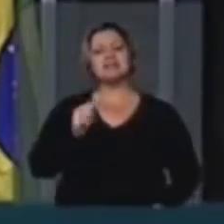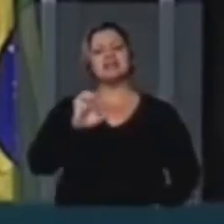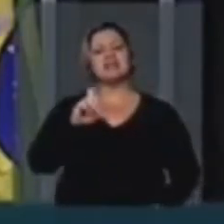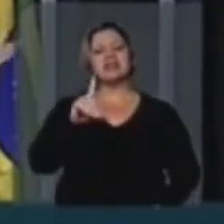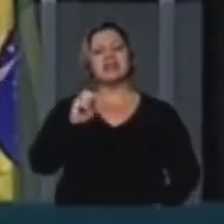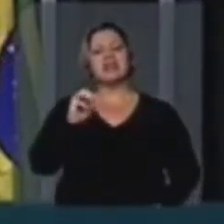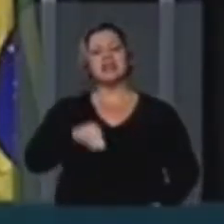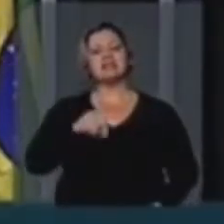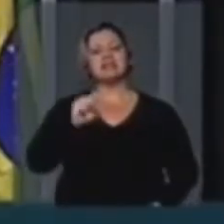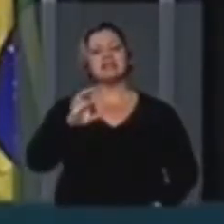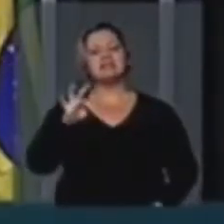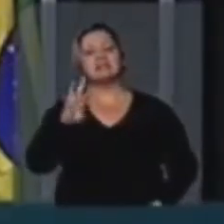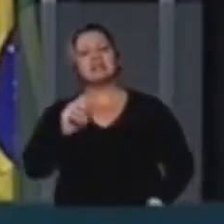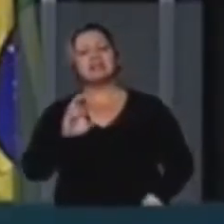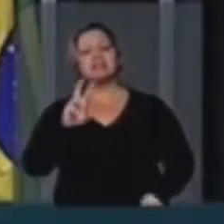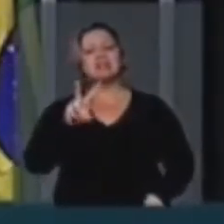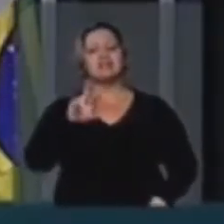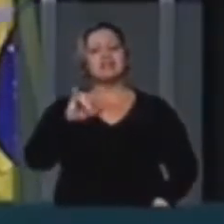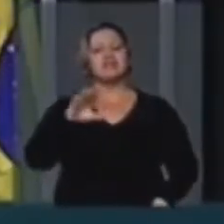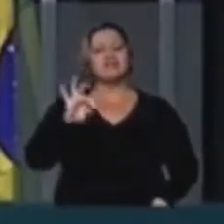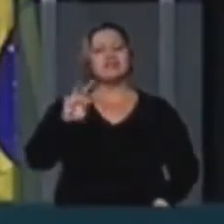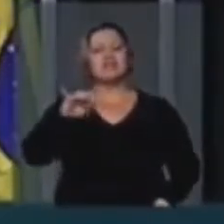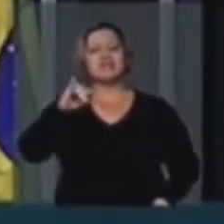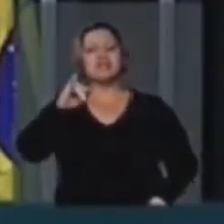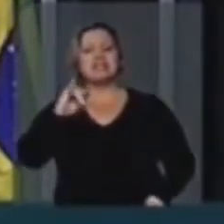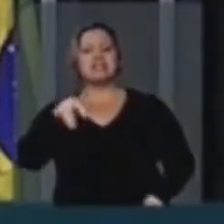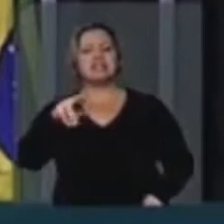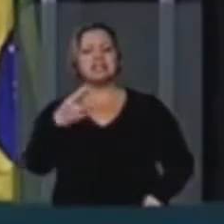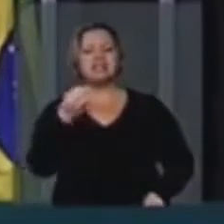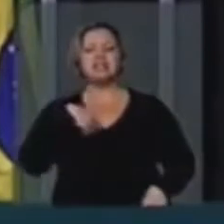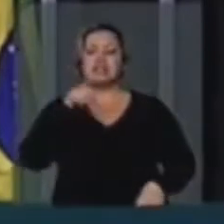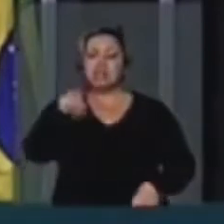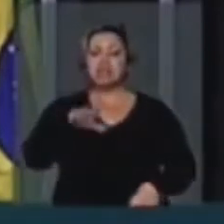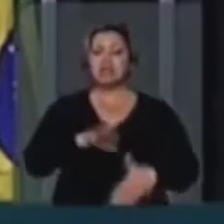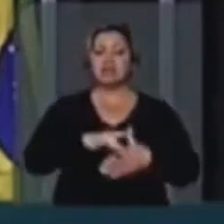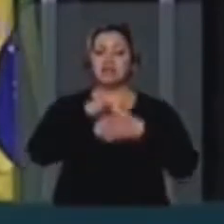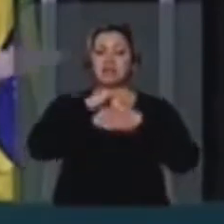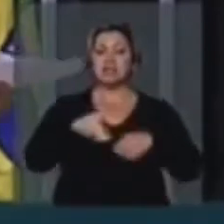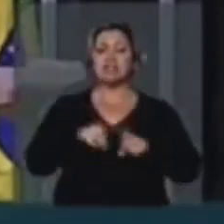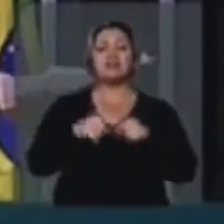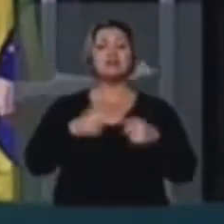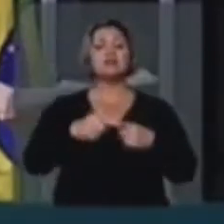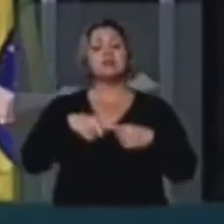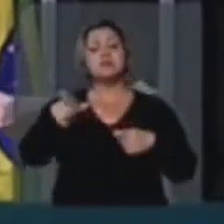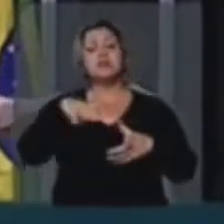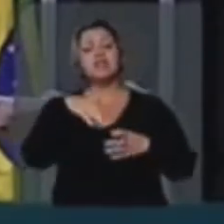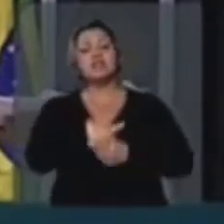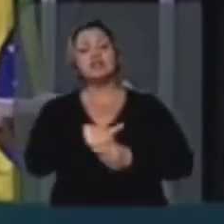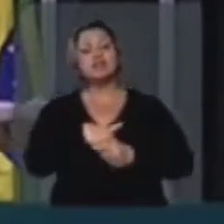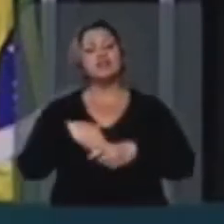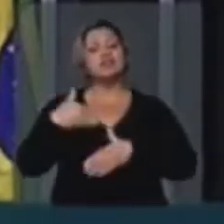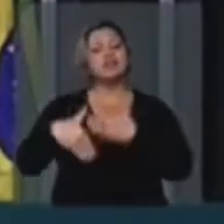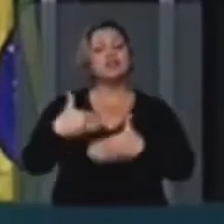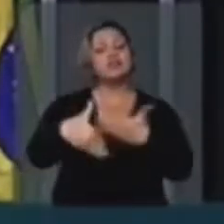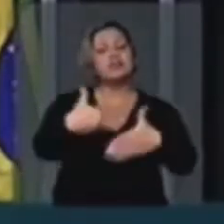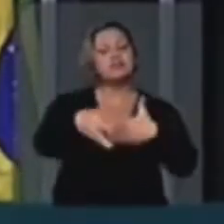Vicentinho Que passaram por lá, que foram livres Por que não botaram esse projeto para frente?